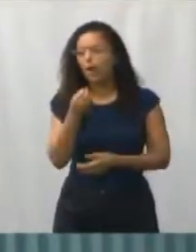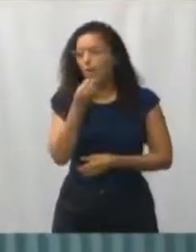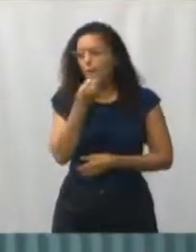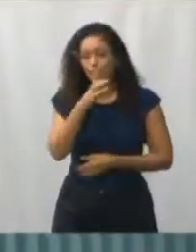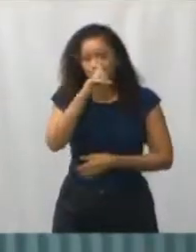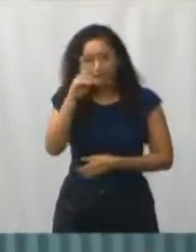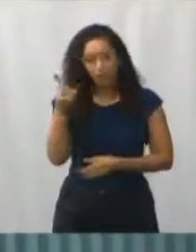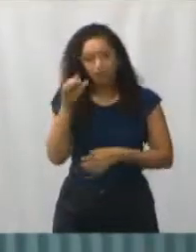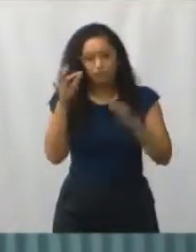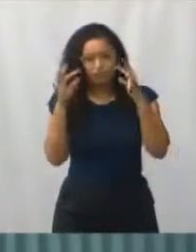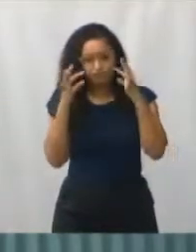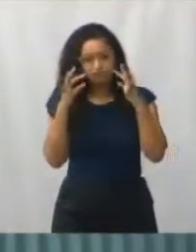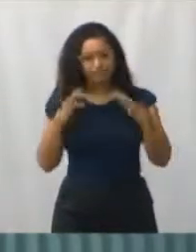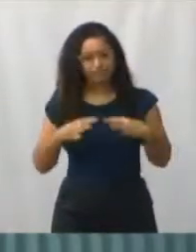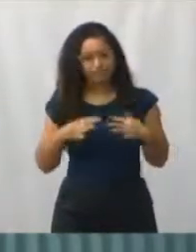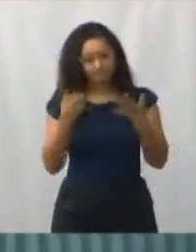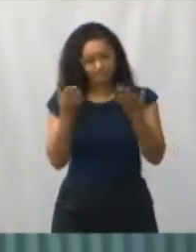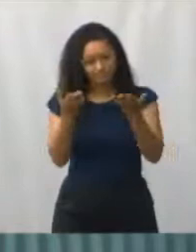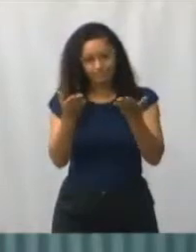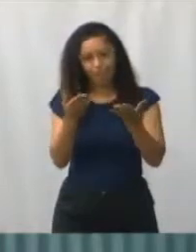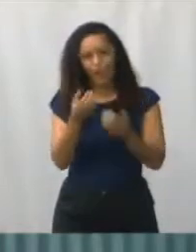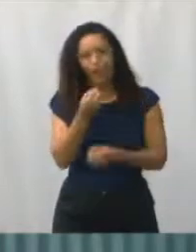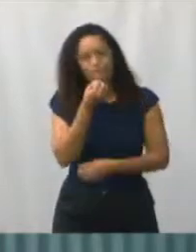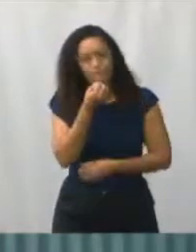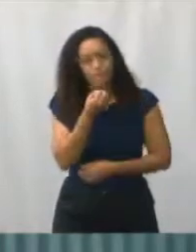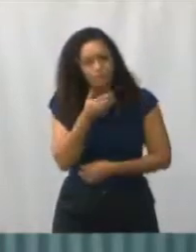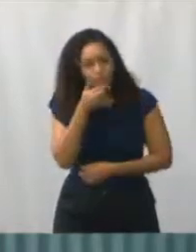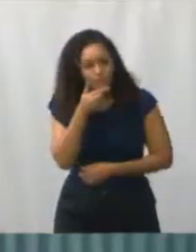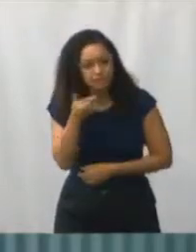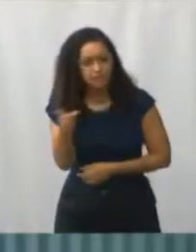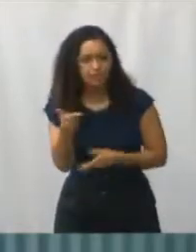redes sociais, desejar a todos uma boa semana.